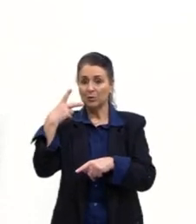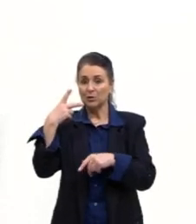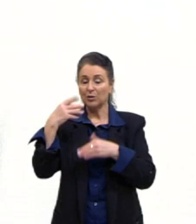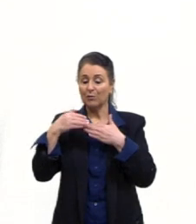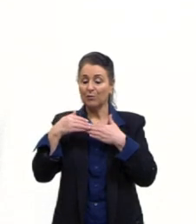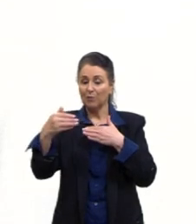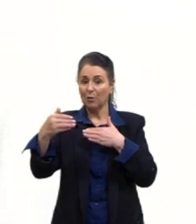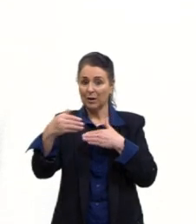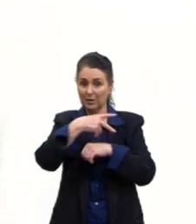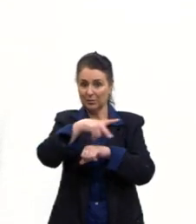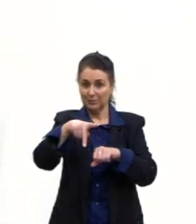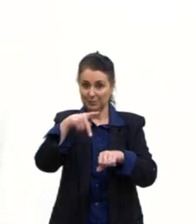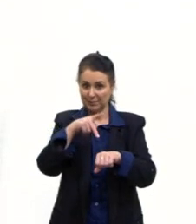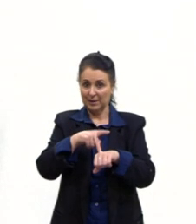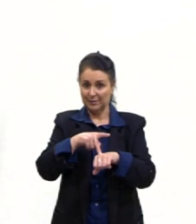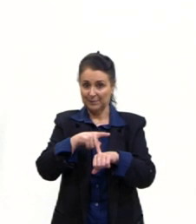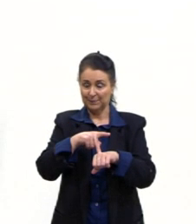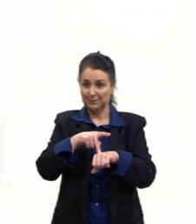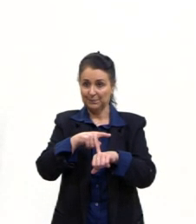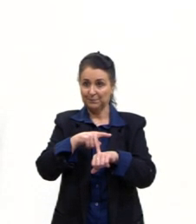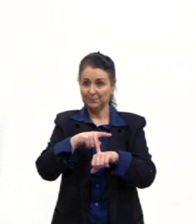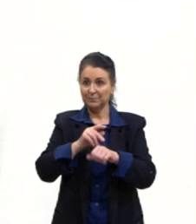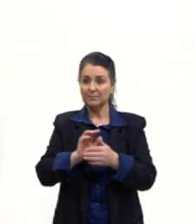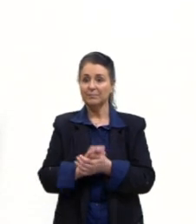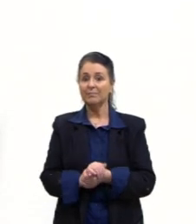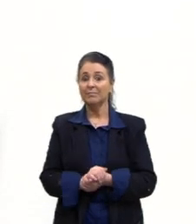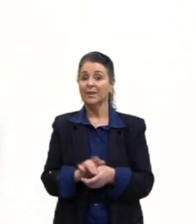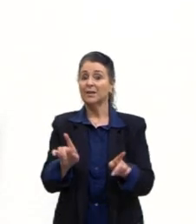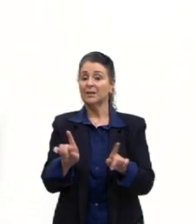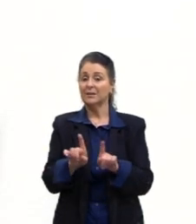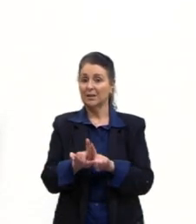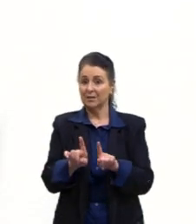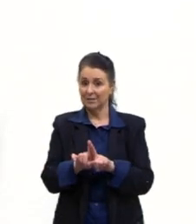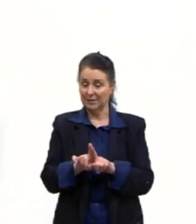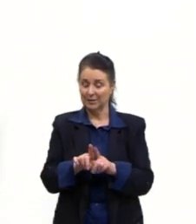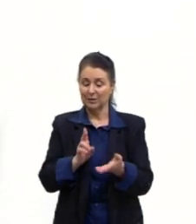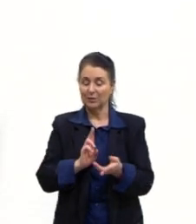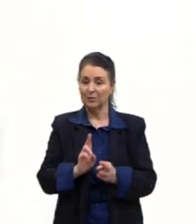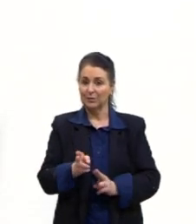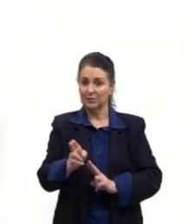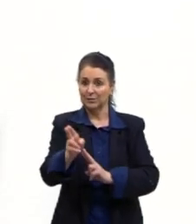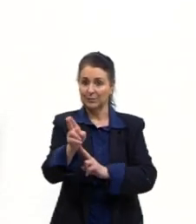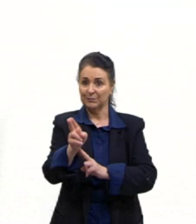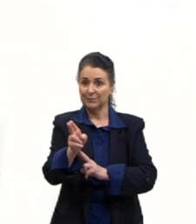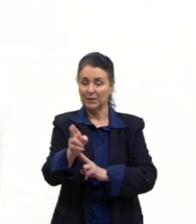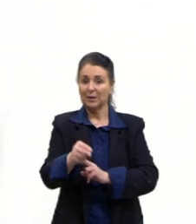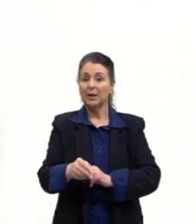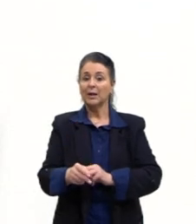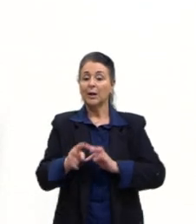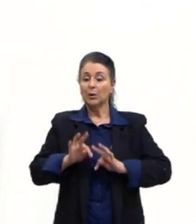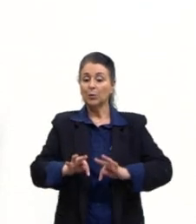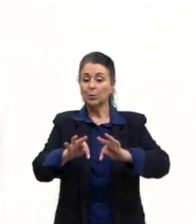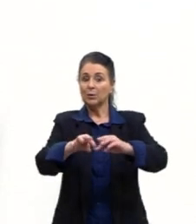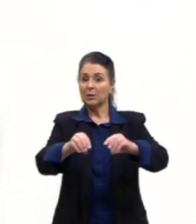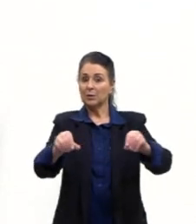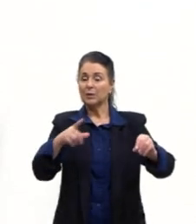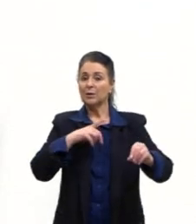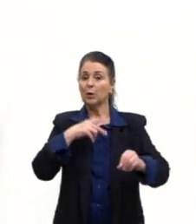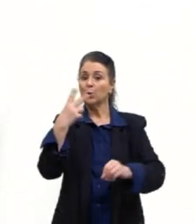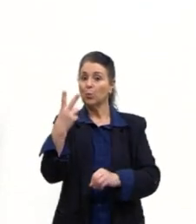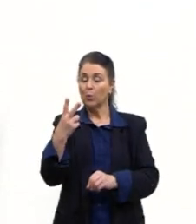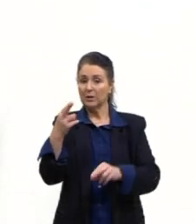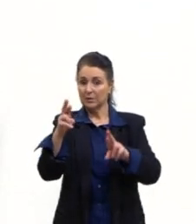pelo governo, tá? Vamos passar aqui, então. E aí também, dentro desse território, nós temos duas